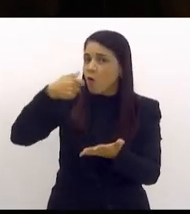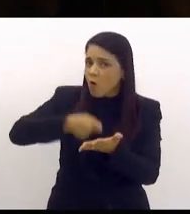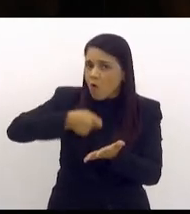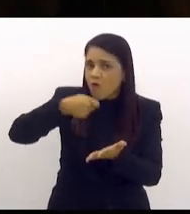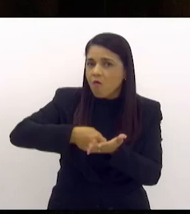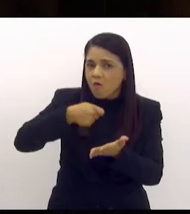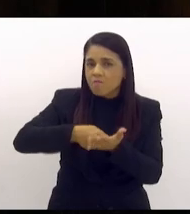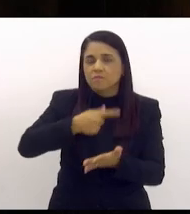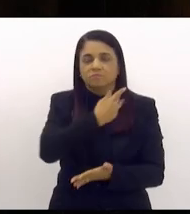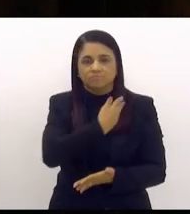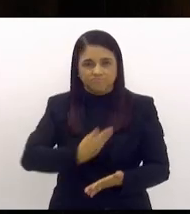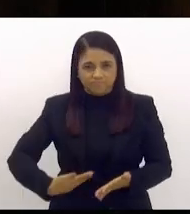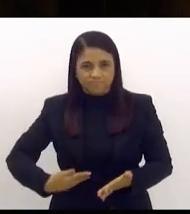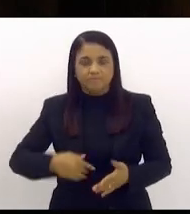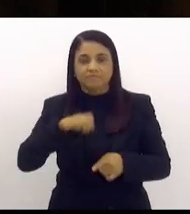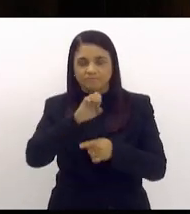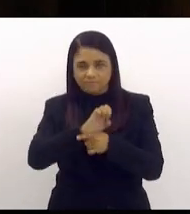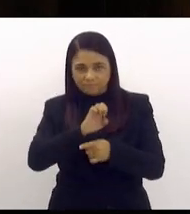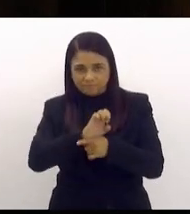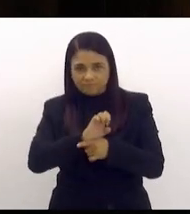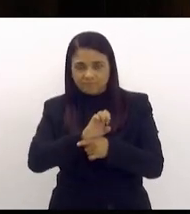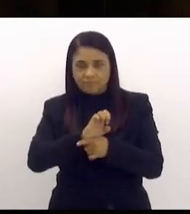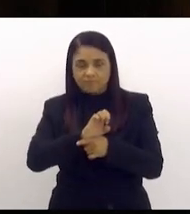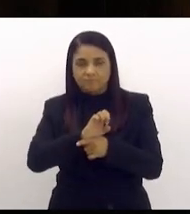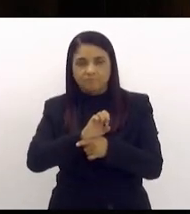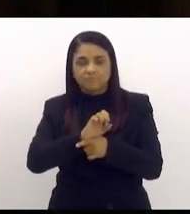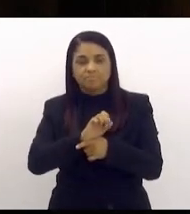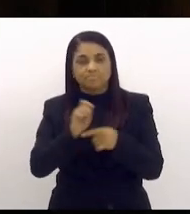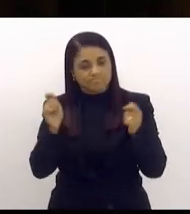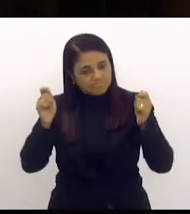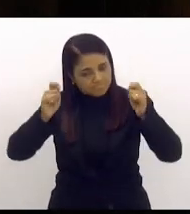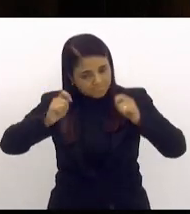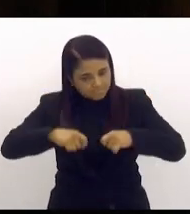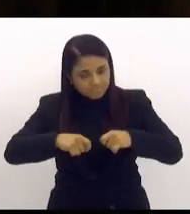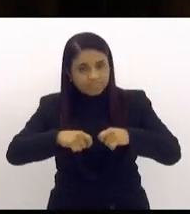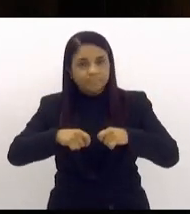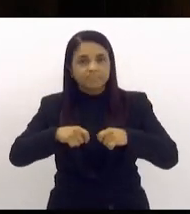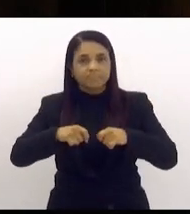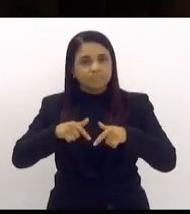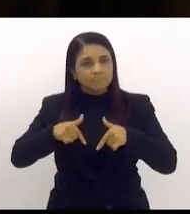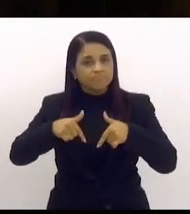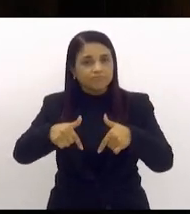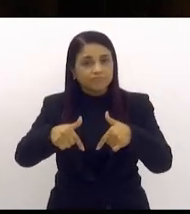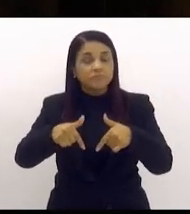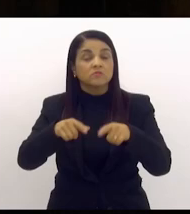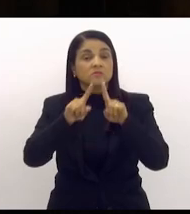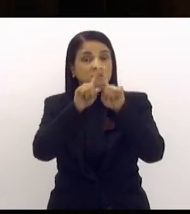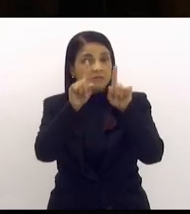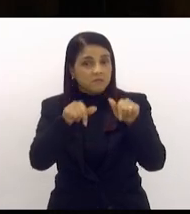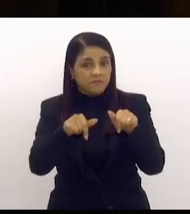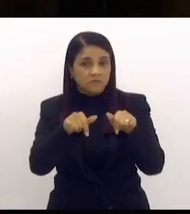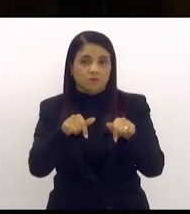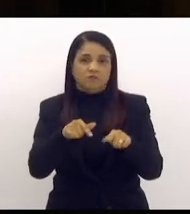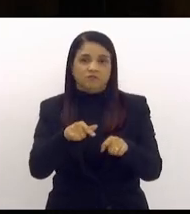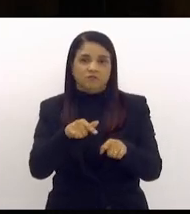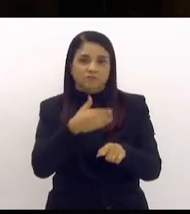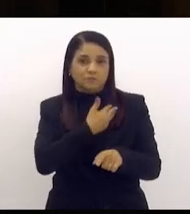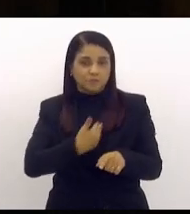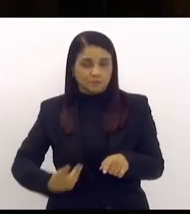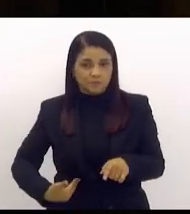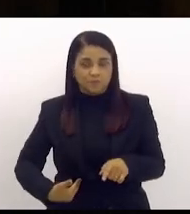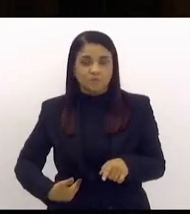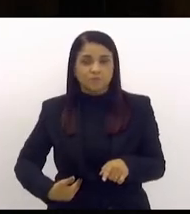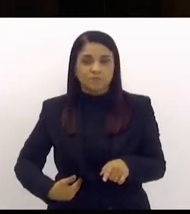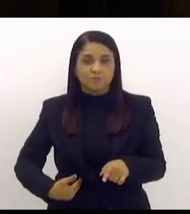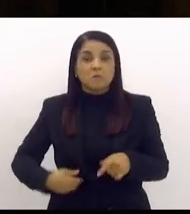cobrando do governo de estado para que possa fazer a sua parte pois os servidores públicos